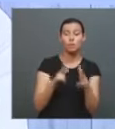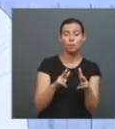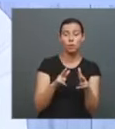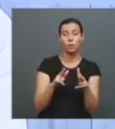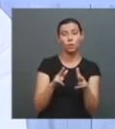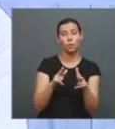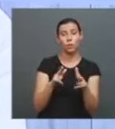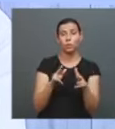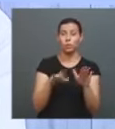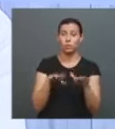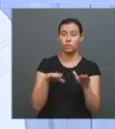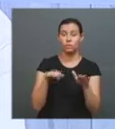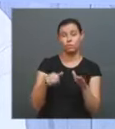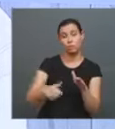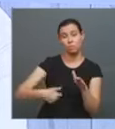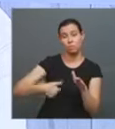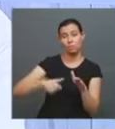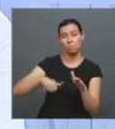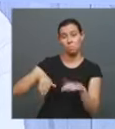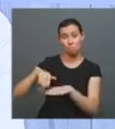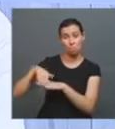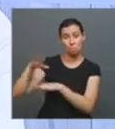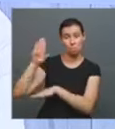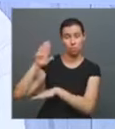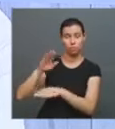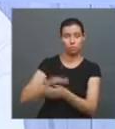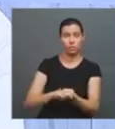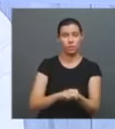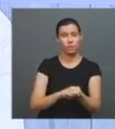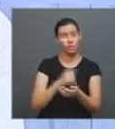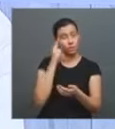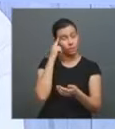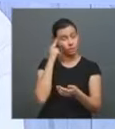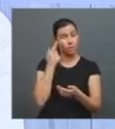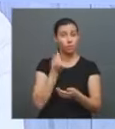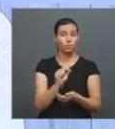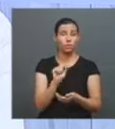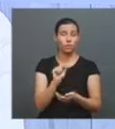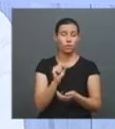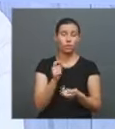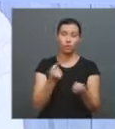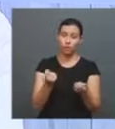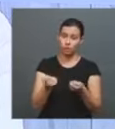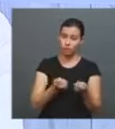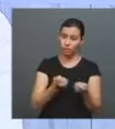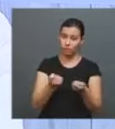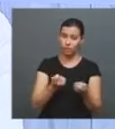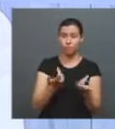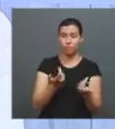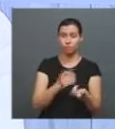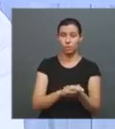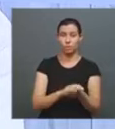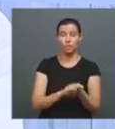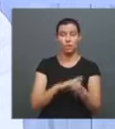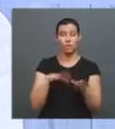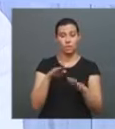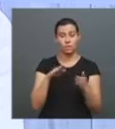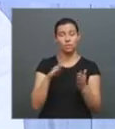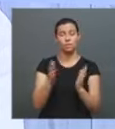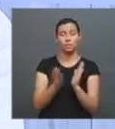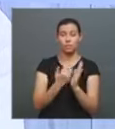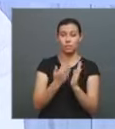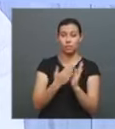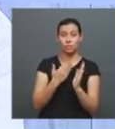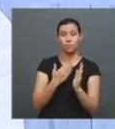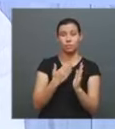Então, no nosso caso, até pode ser uma questão econômica, porque está lá disponível gratuitamente. Esses livros que não têm mais direito autoral, estão em repositórios do